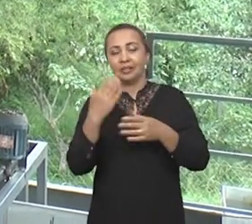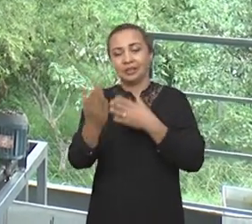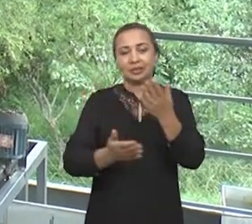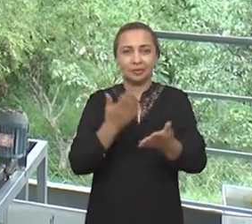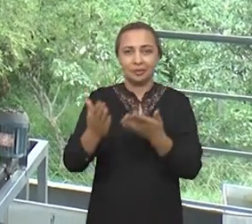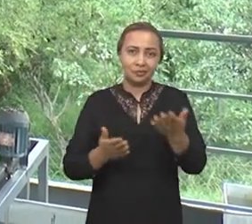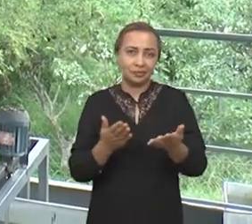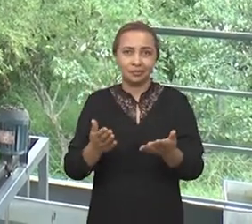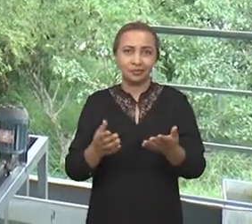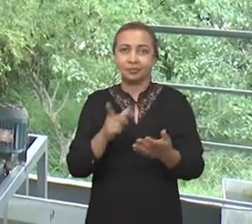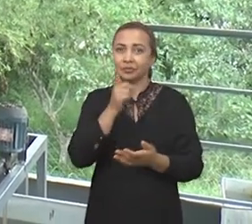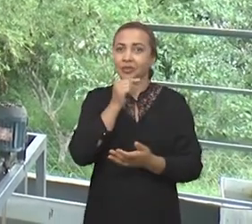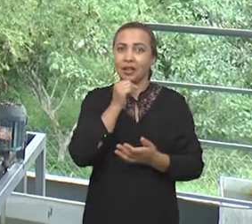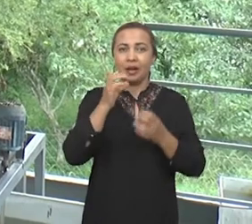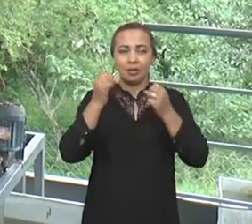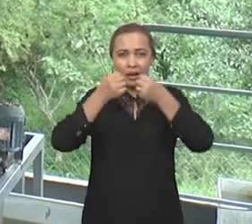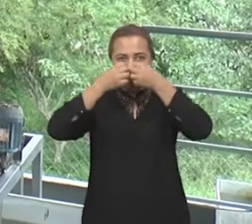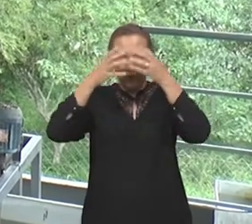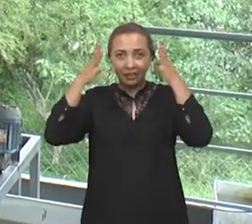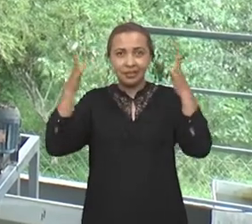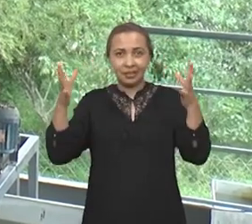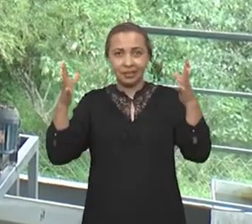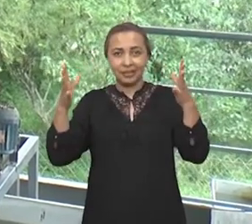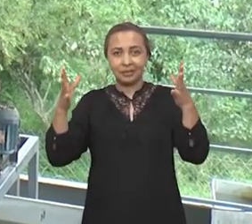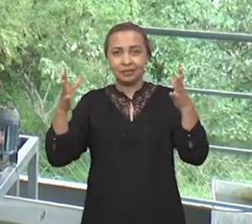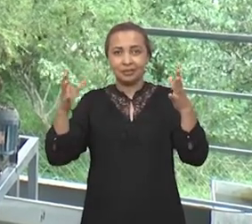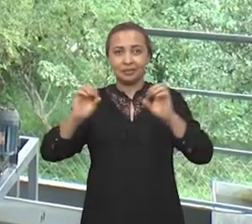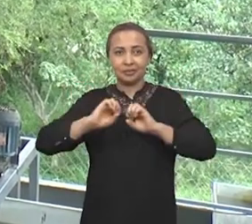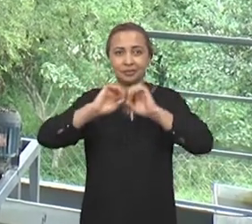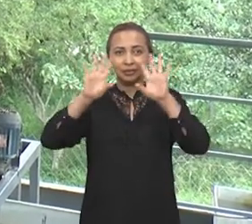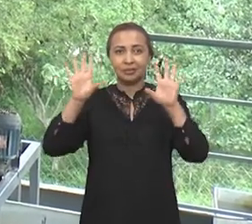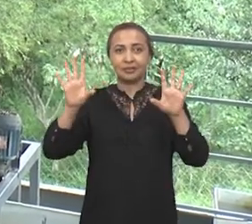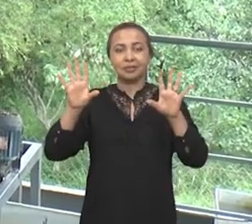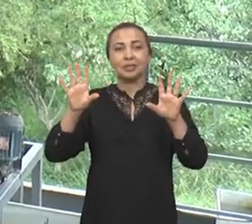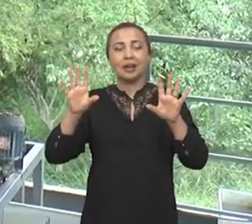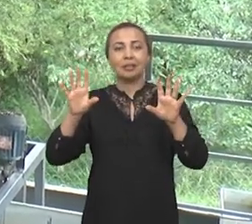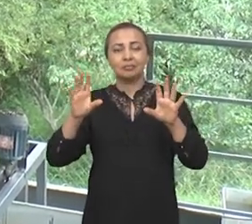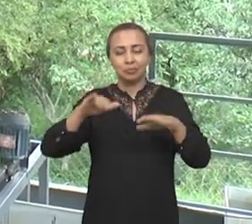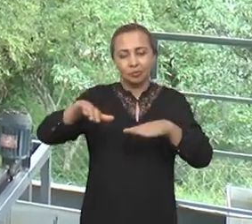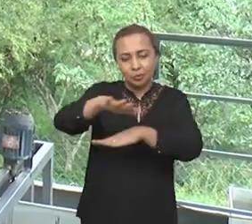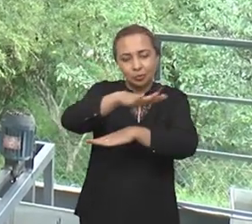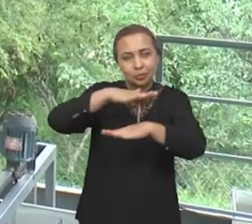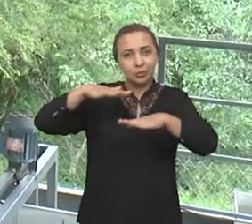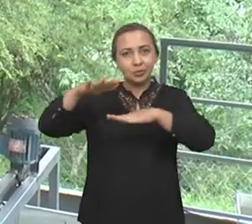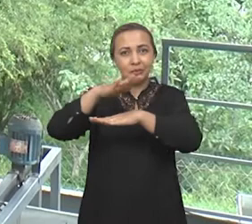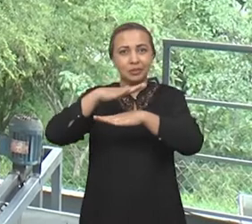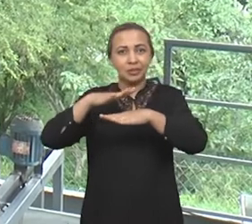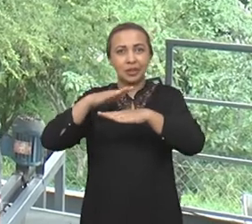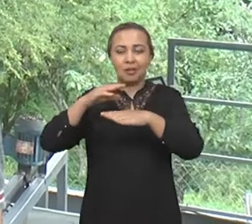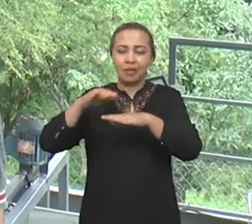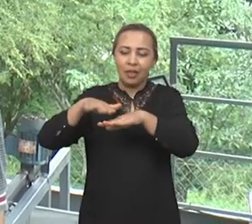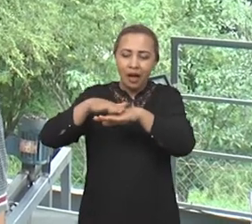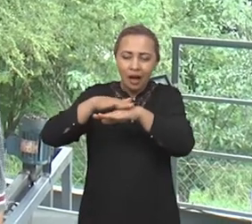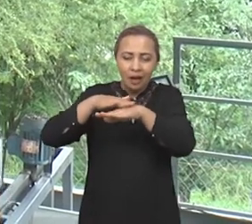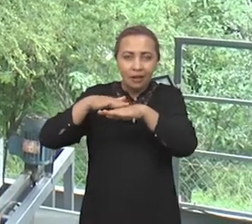tratamento, a água clarificada, ela vai acender, vai ser coletada na parte superficial, certo? Da lâmina